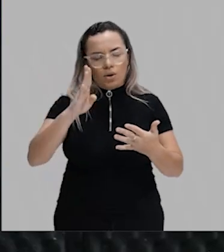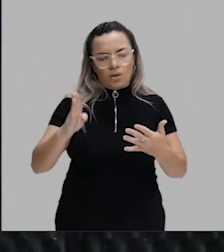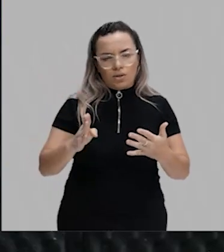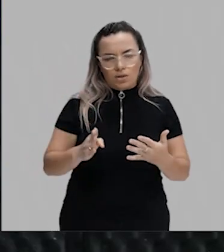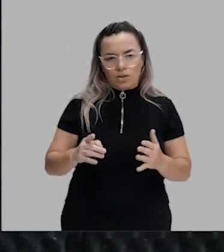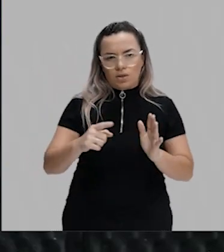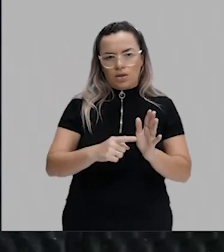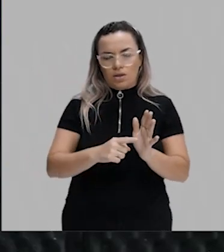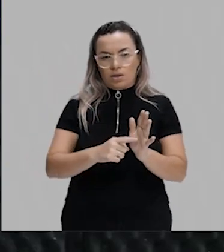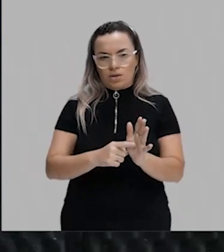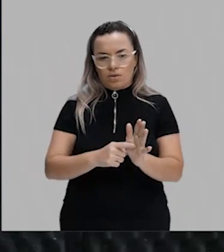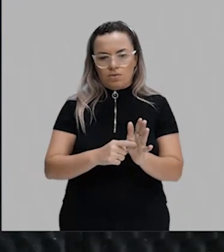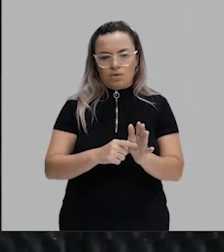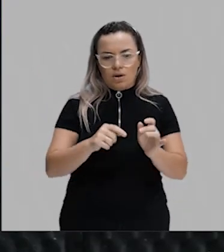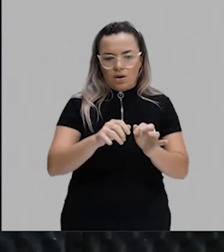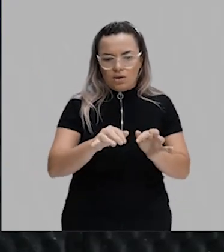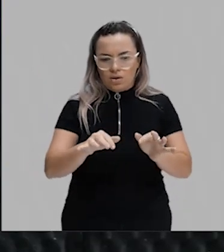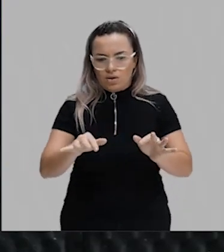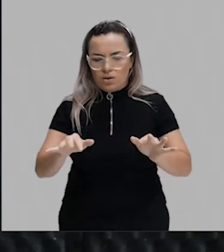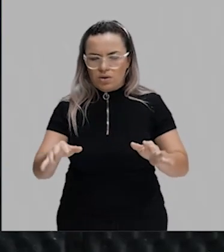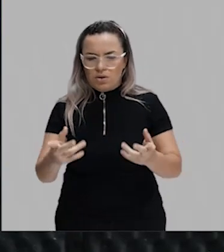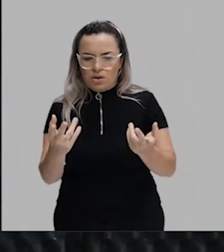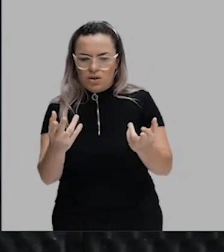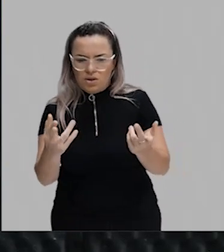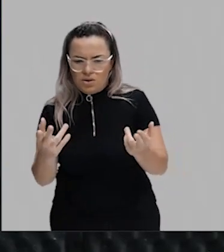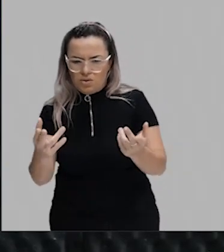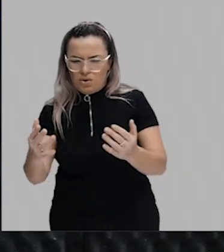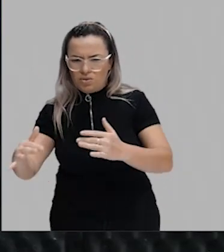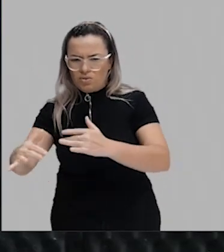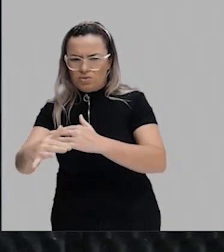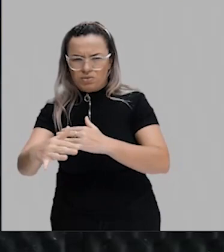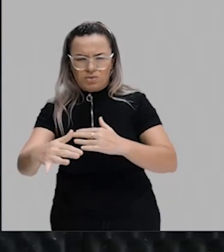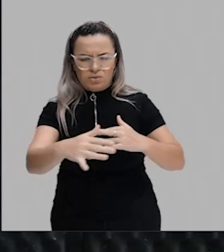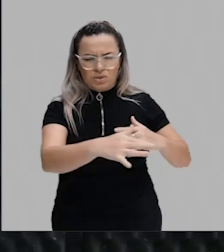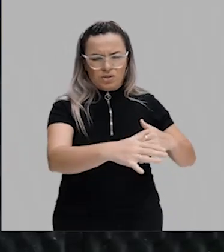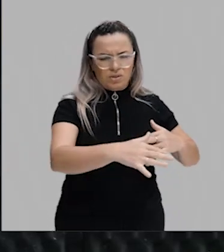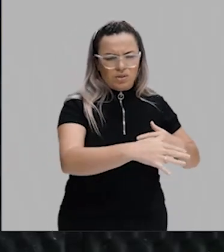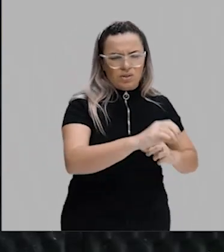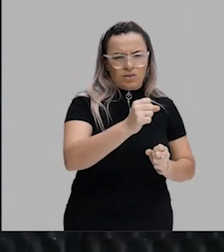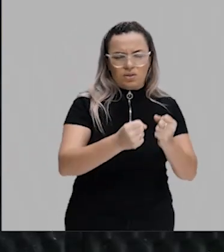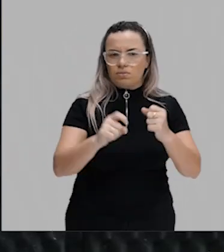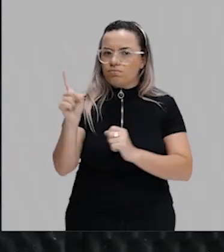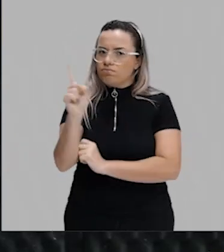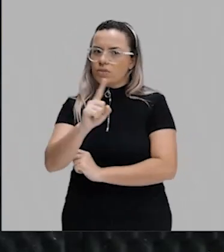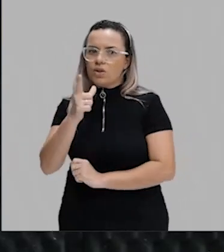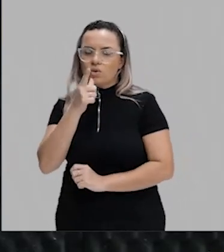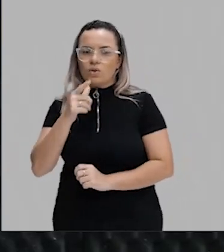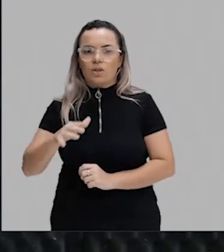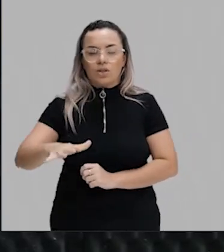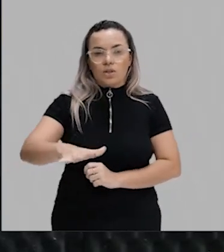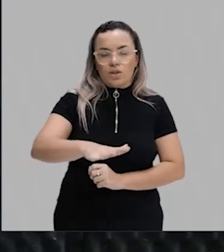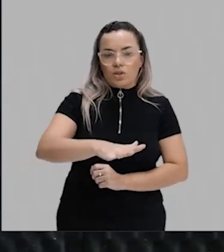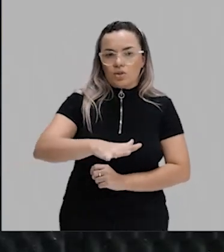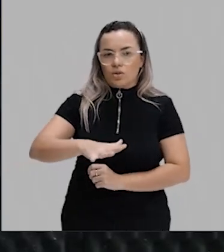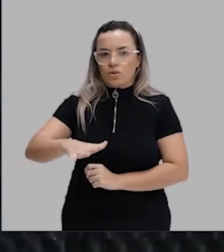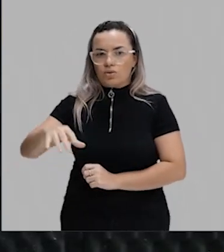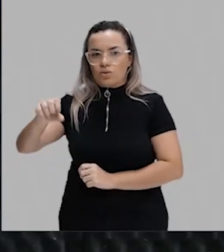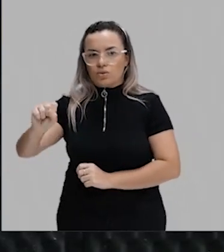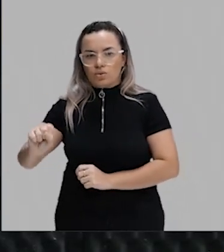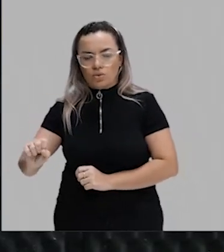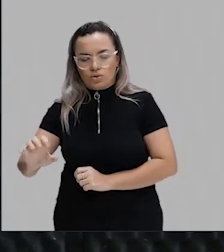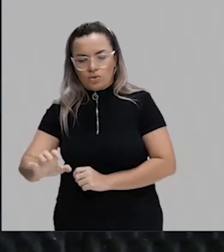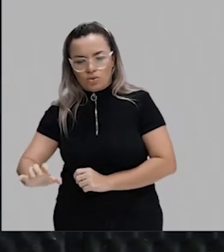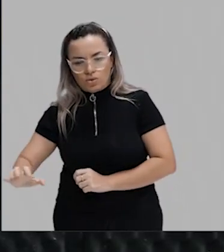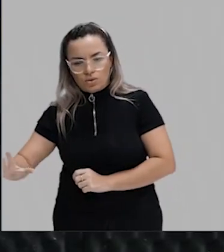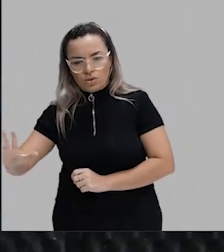Negativo. Falamos, lembra? Concentrada no litoral e principalmente no sudeste. Nós temos alguns polos no interior, mas principalmente no litoral.